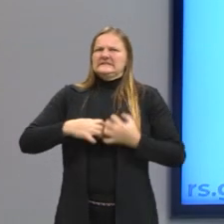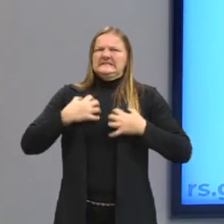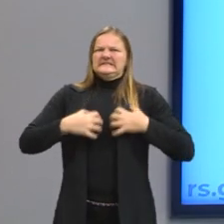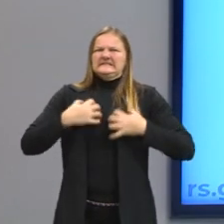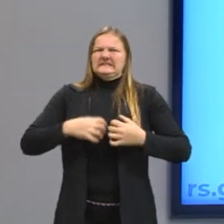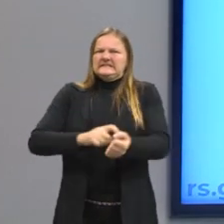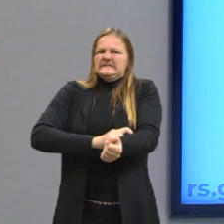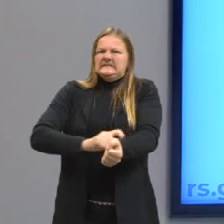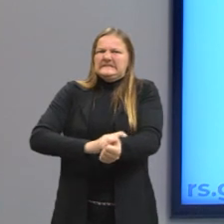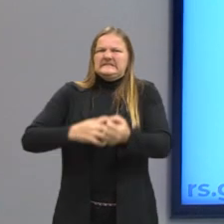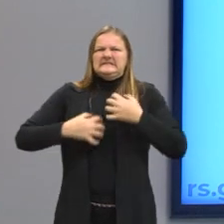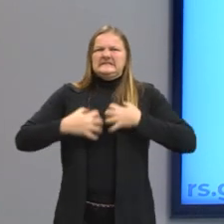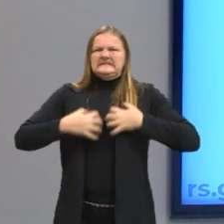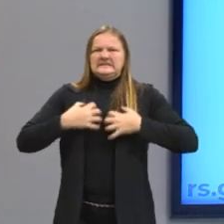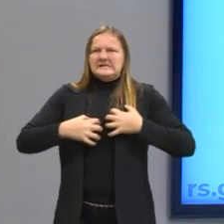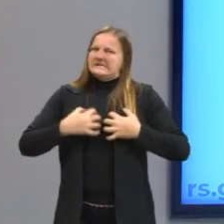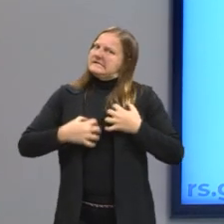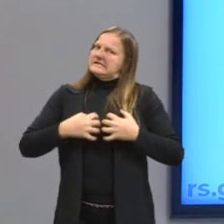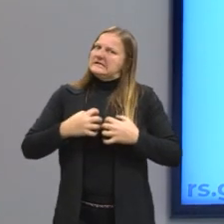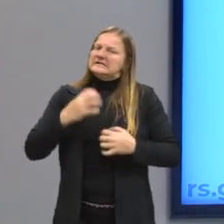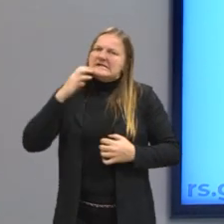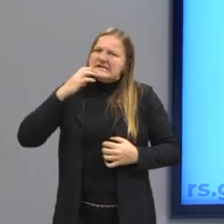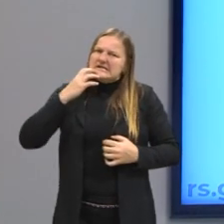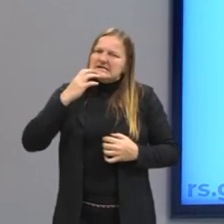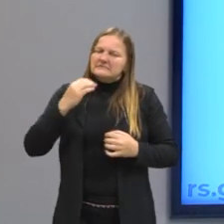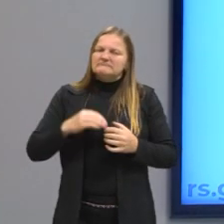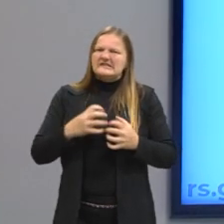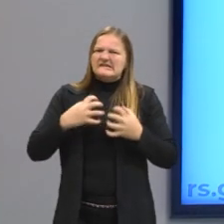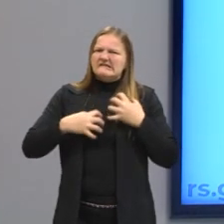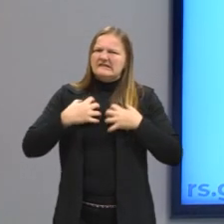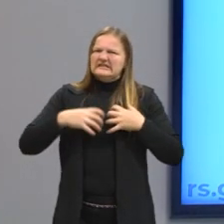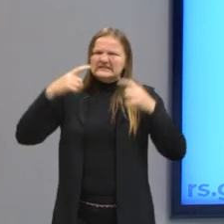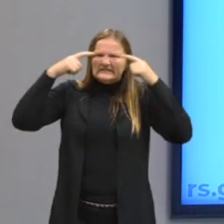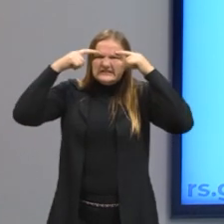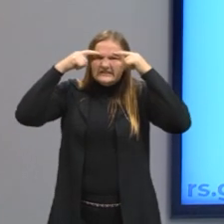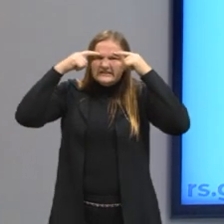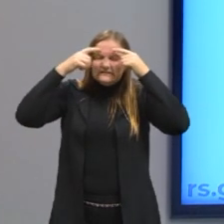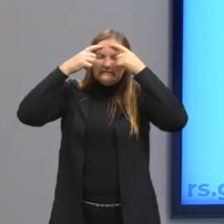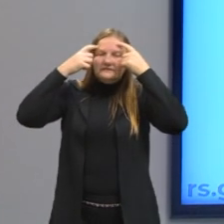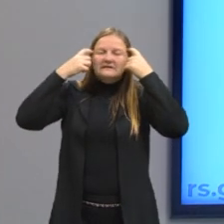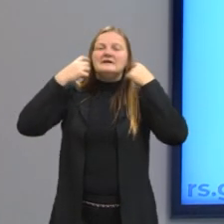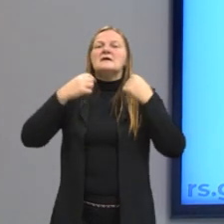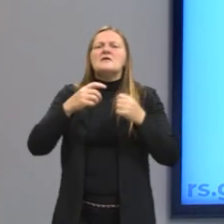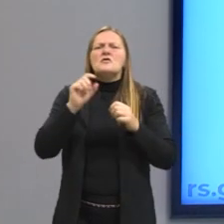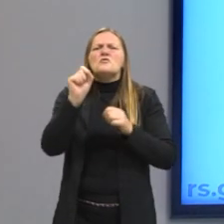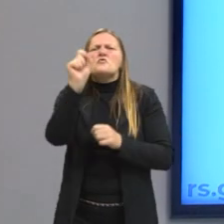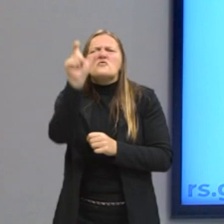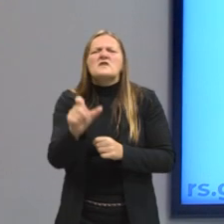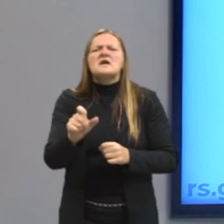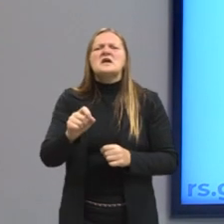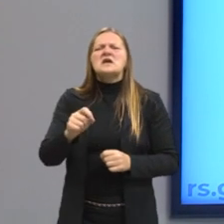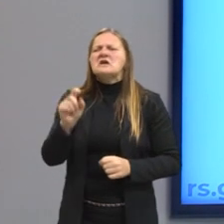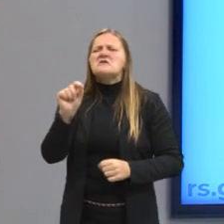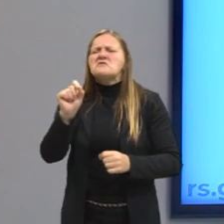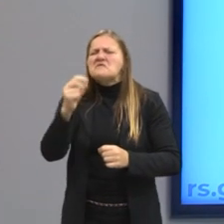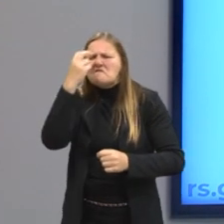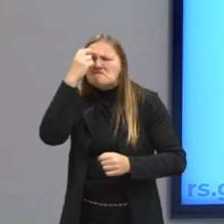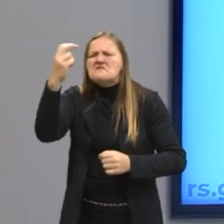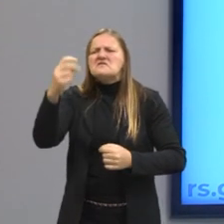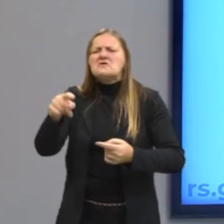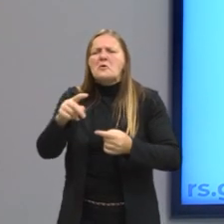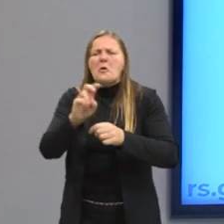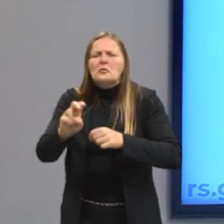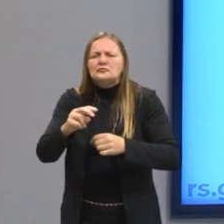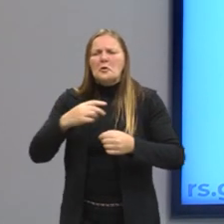vê pela expressão tanto da boca quanto da sobrancelha dele, dizendo, quem foi o inteligente que